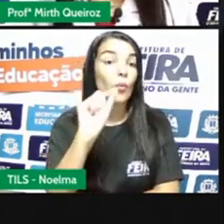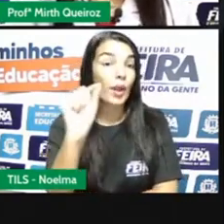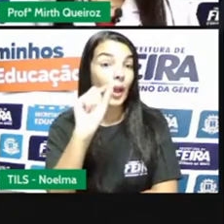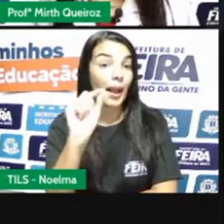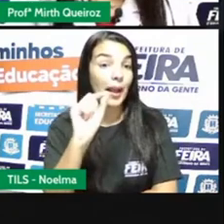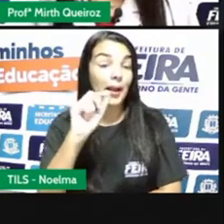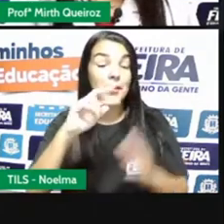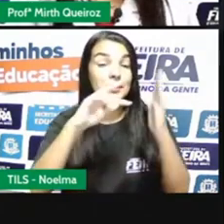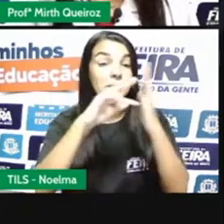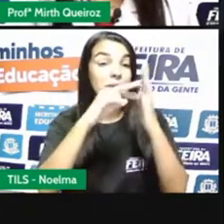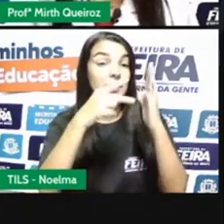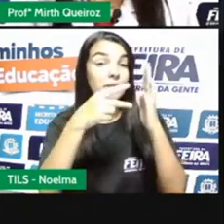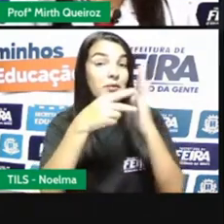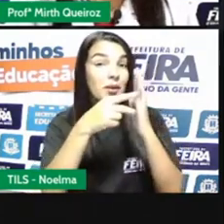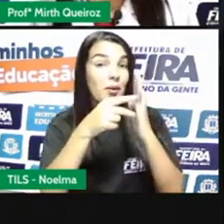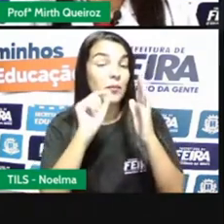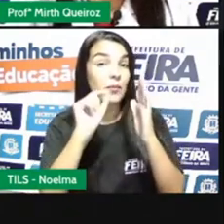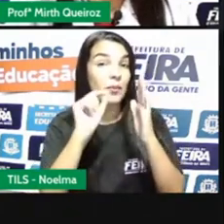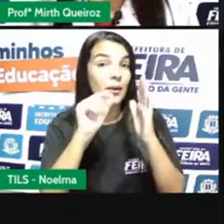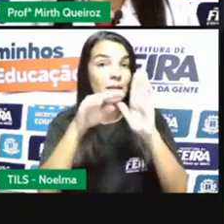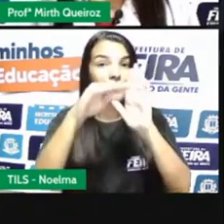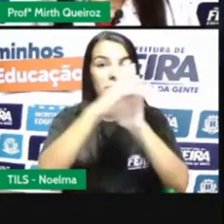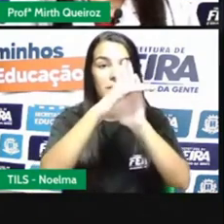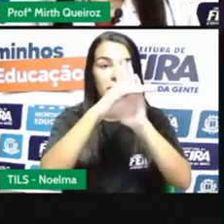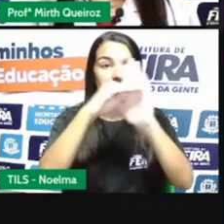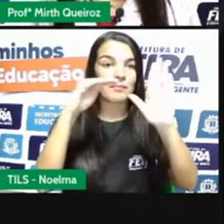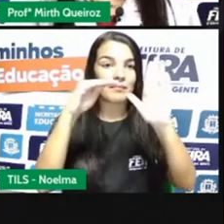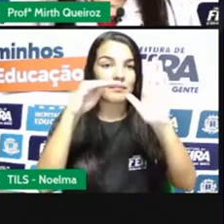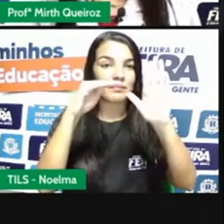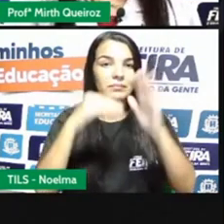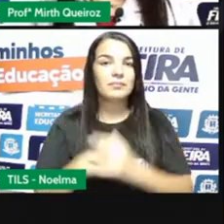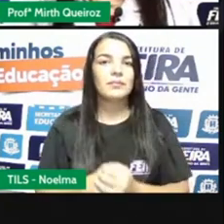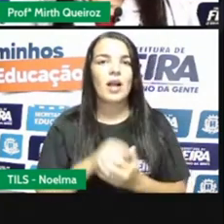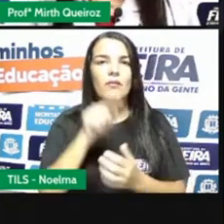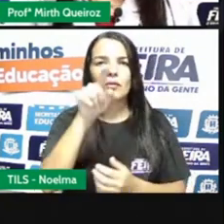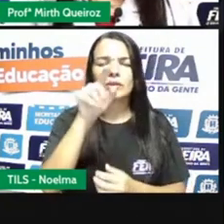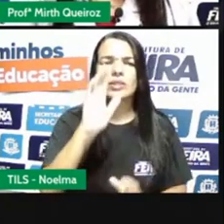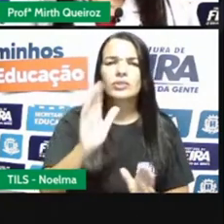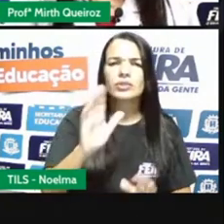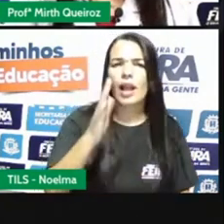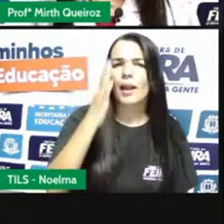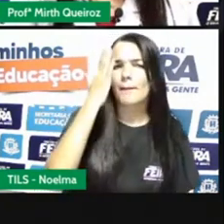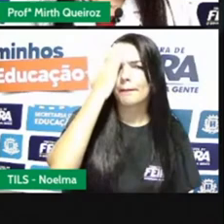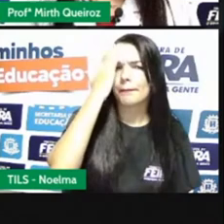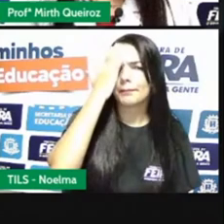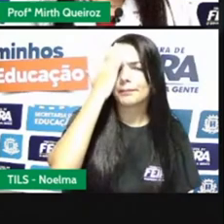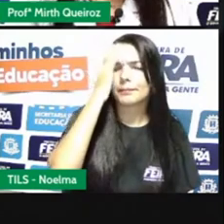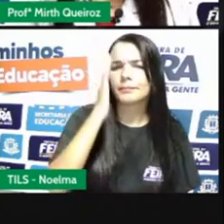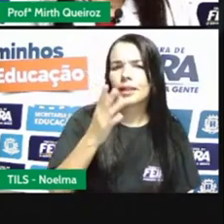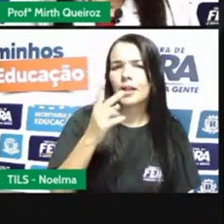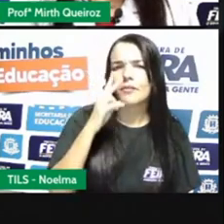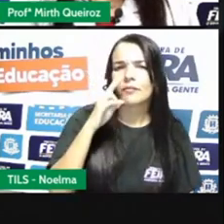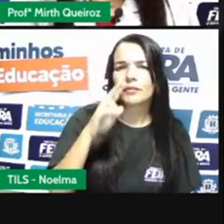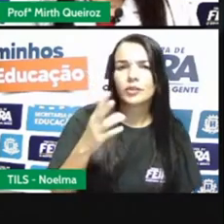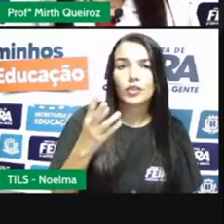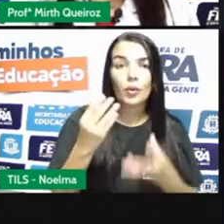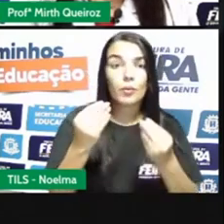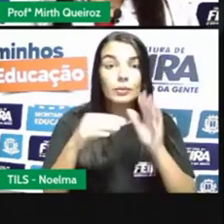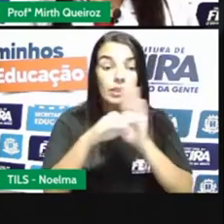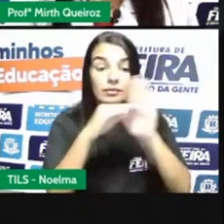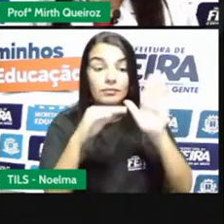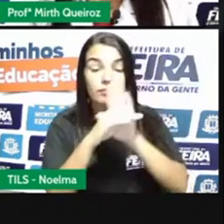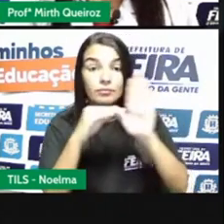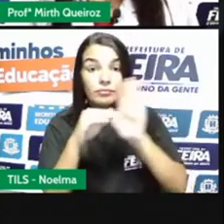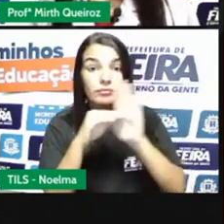representados na forma de fração. Você provavelmente já deve ter visto muitas frações e números